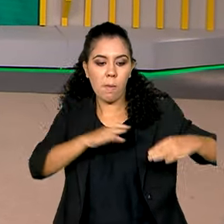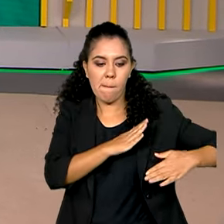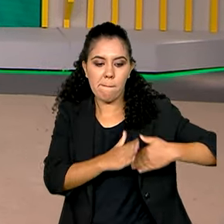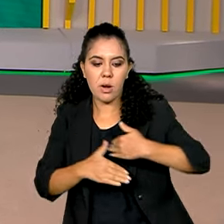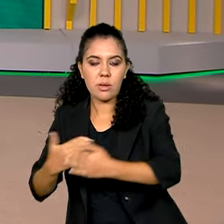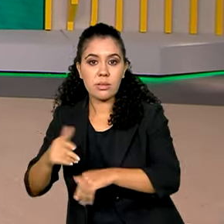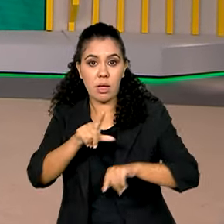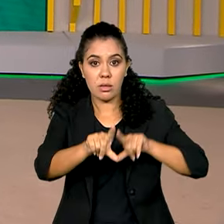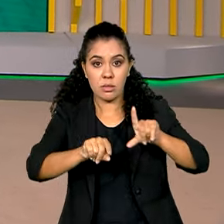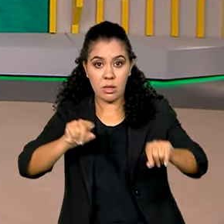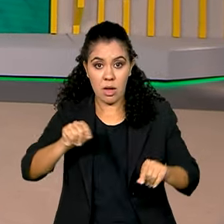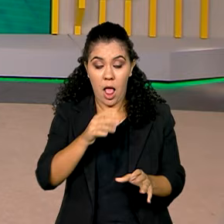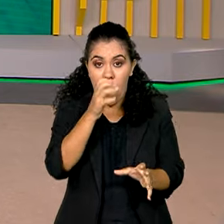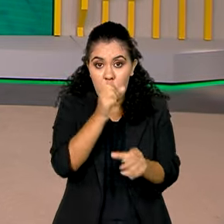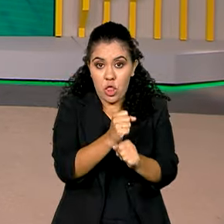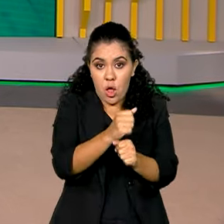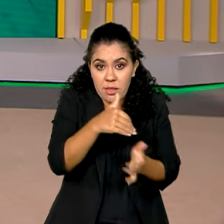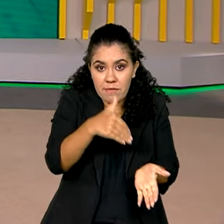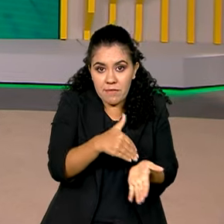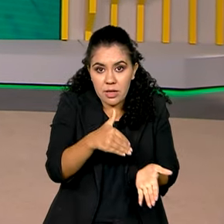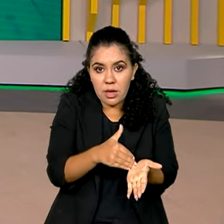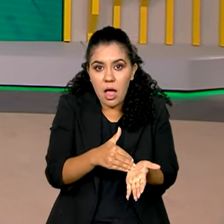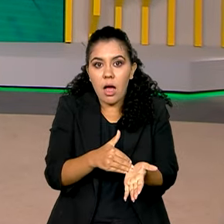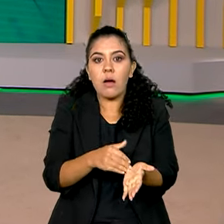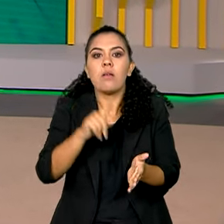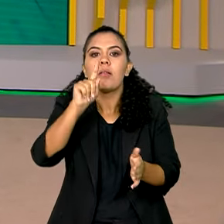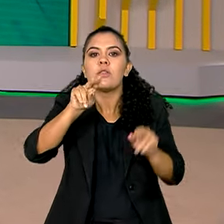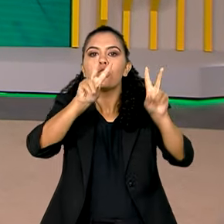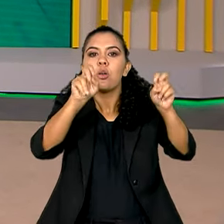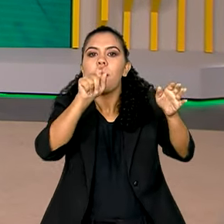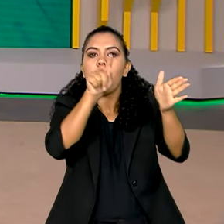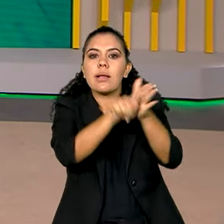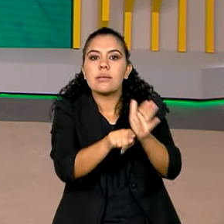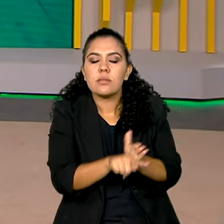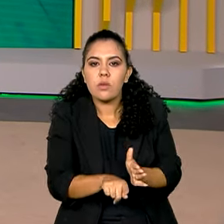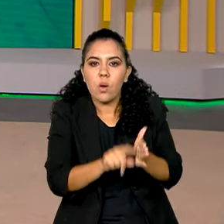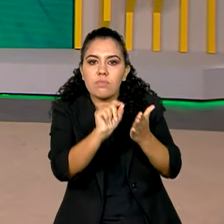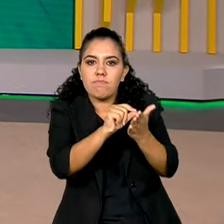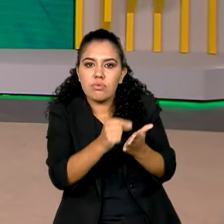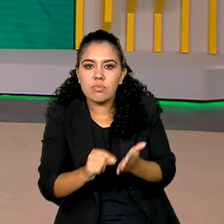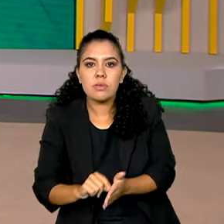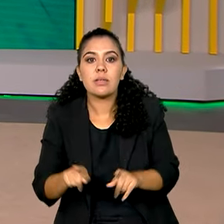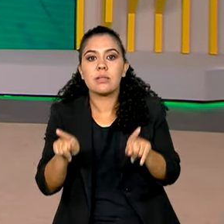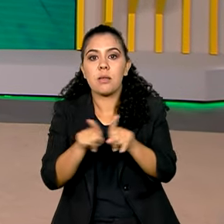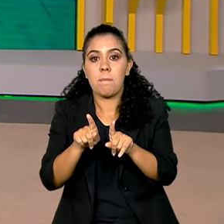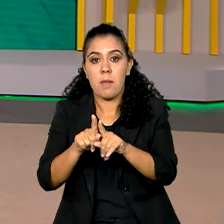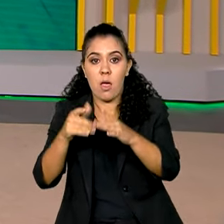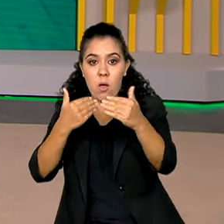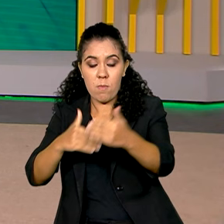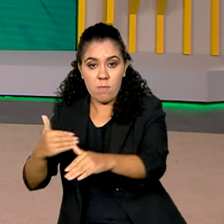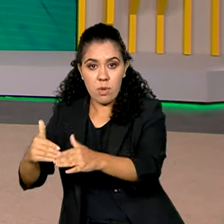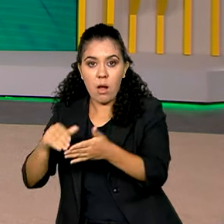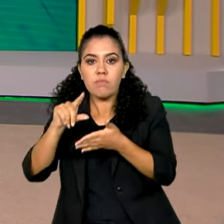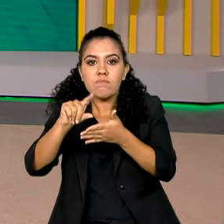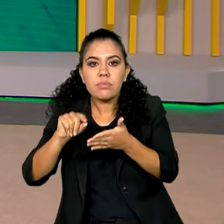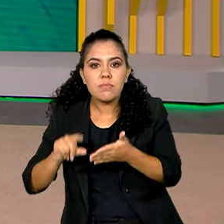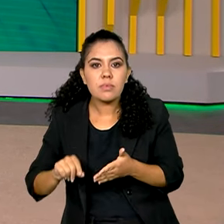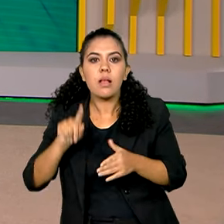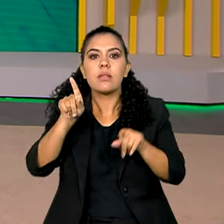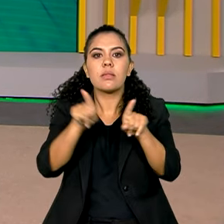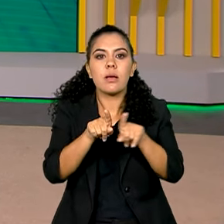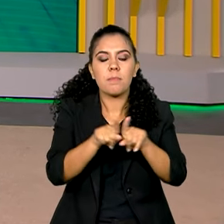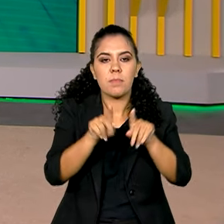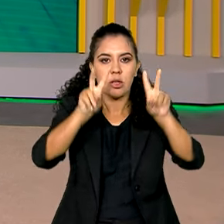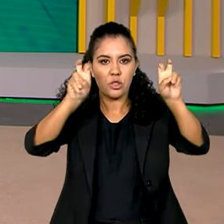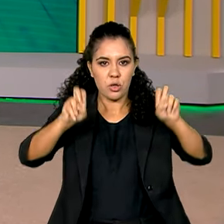A nota final vai levar em conta questões objetivas e também as provas discursivas, a titulação e a